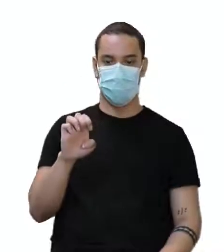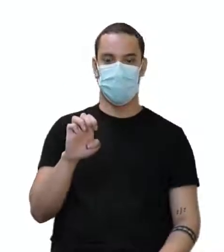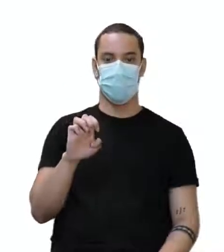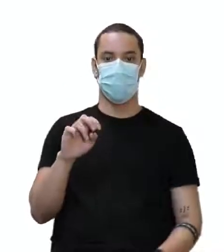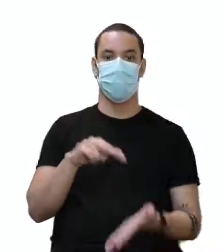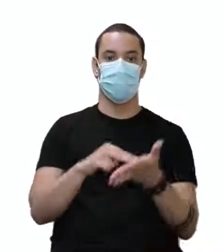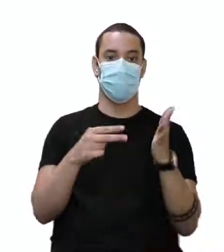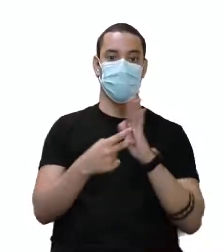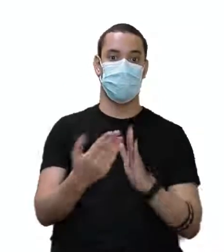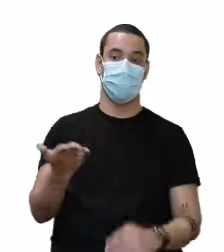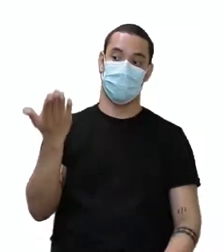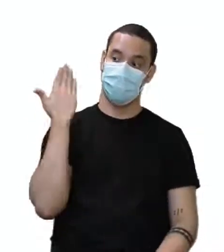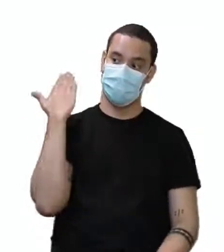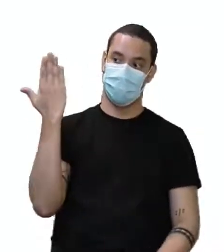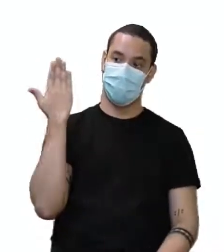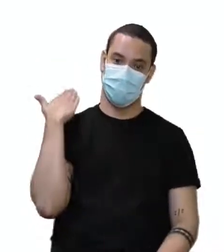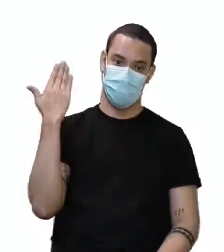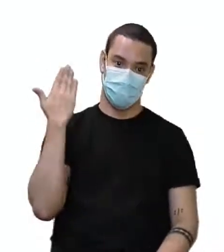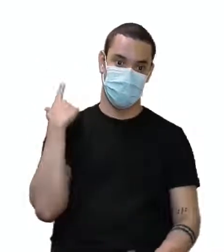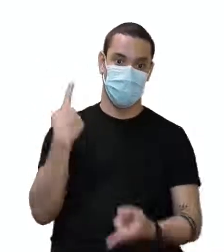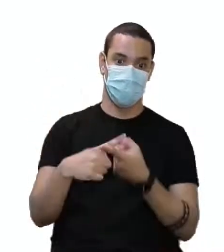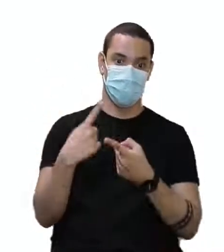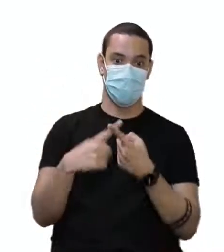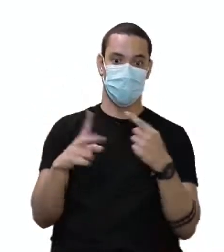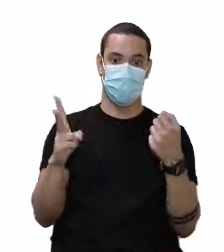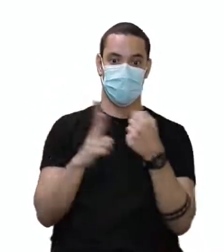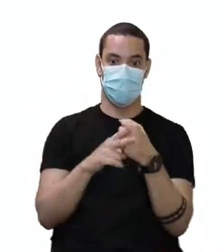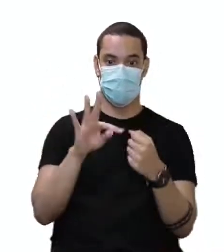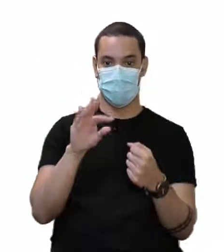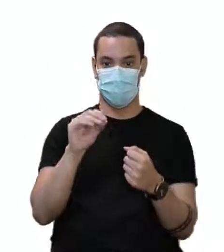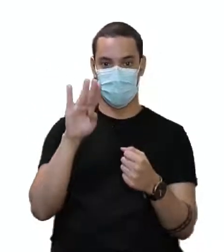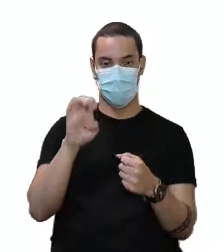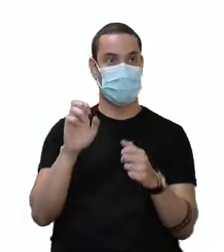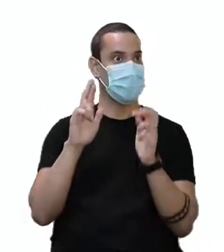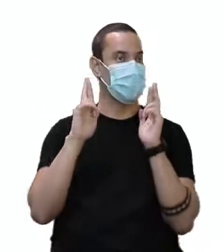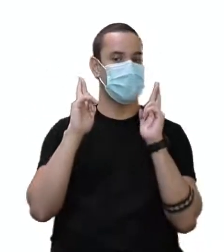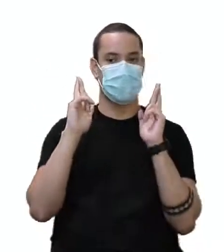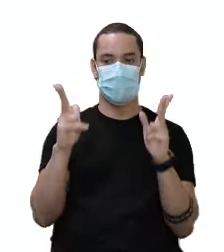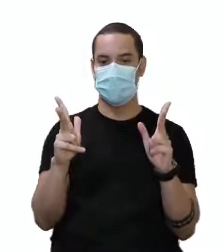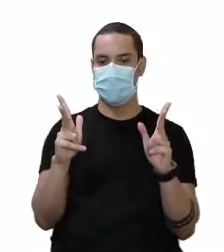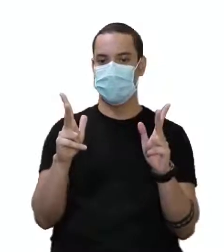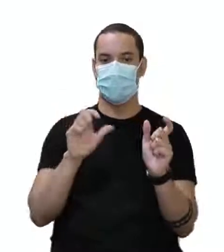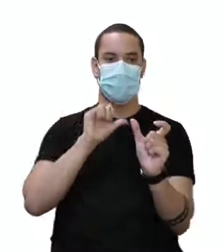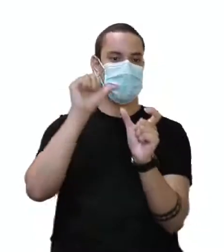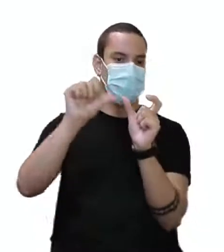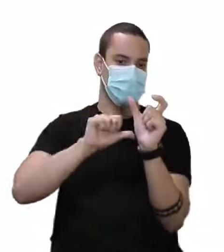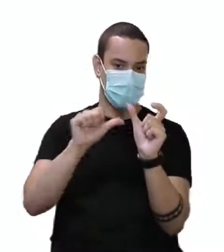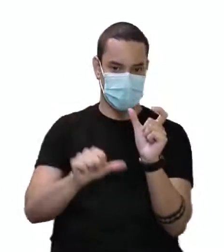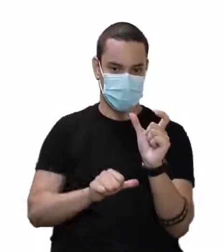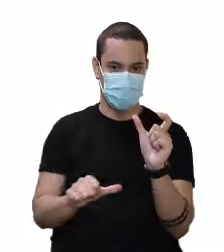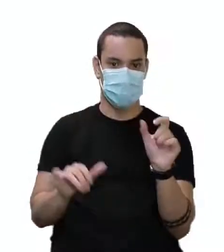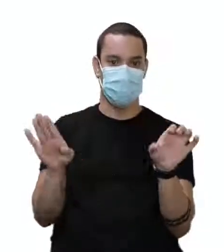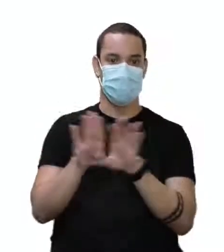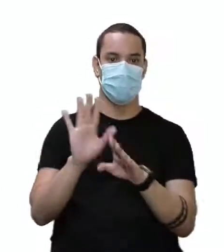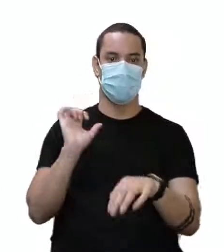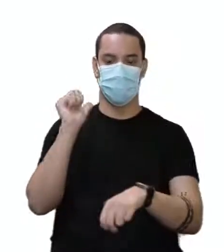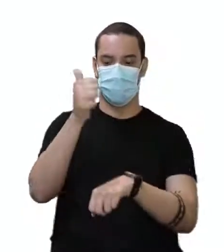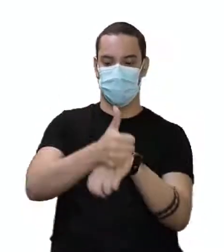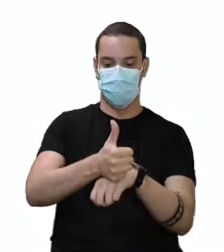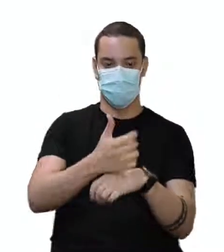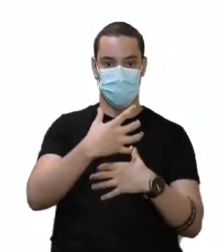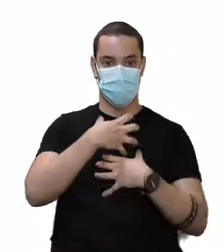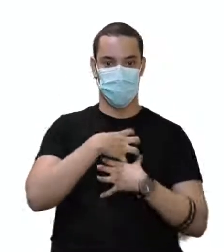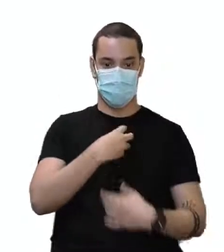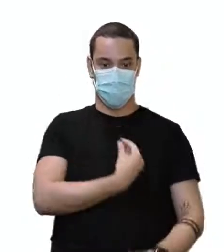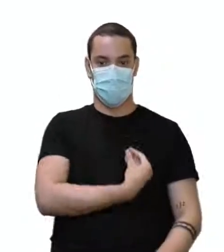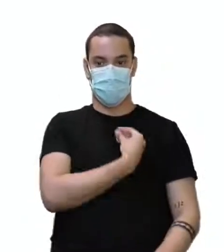to be no passado, porque o to be é um verbo diferentão. Ele é irregular e ele vai assumir formas no